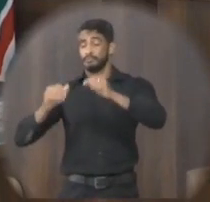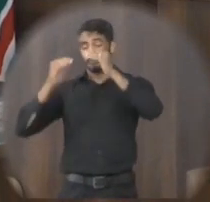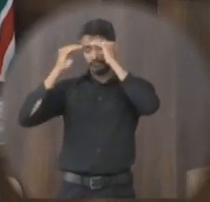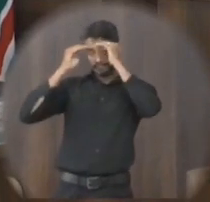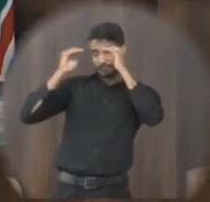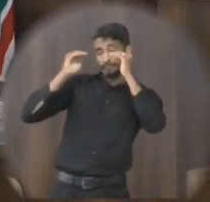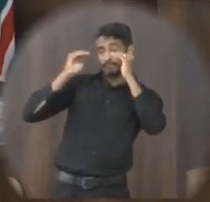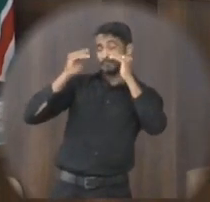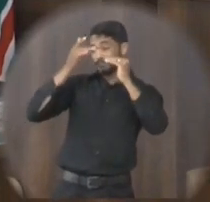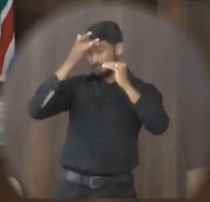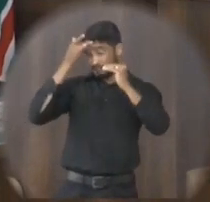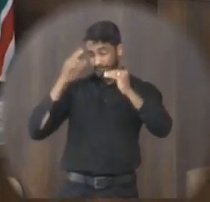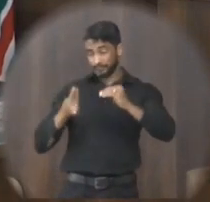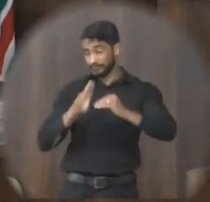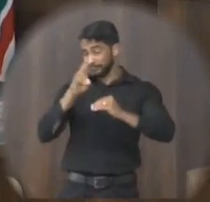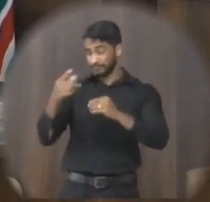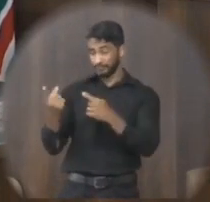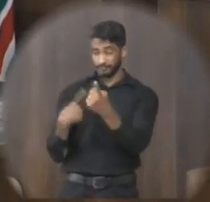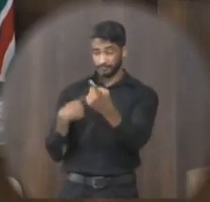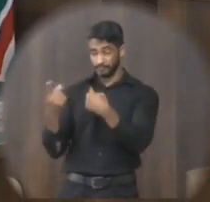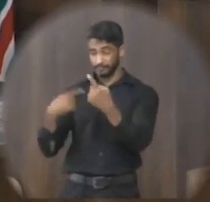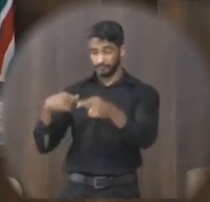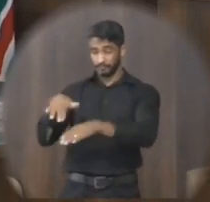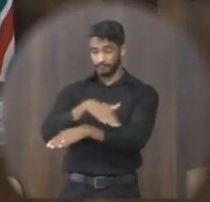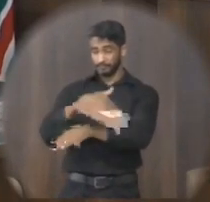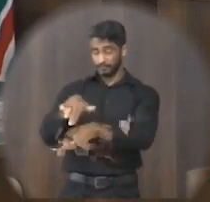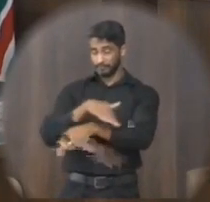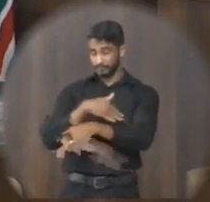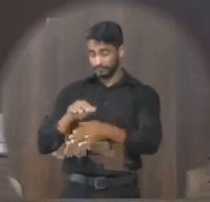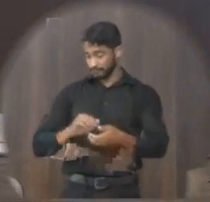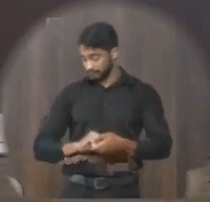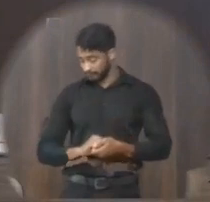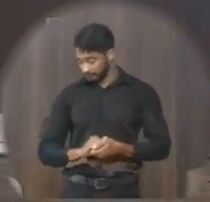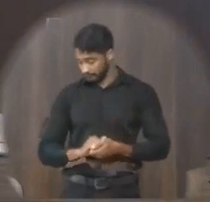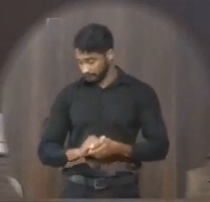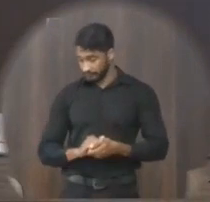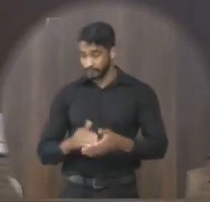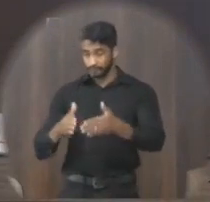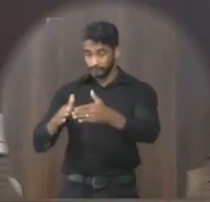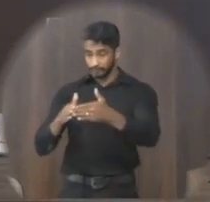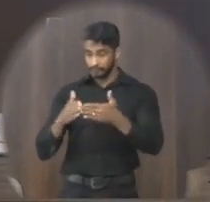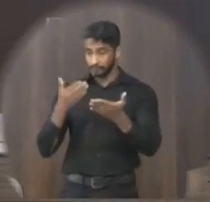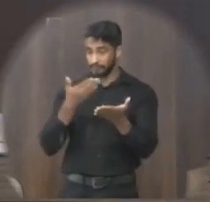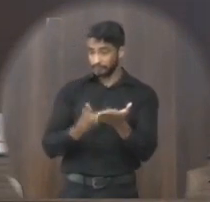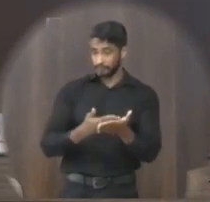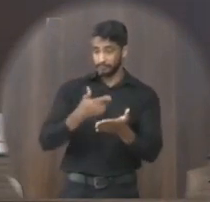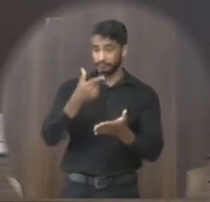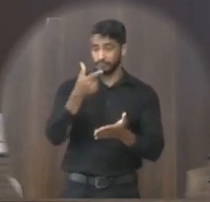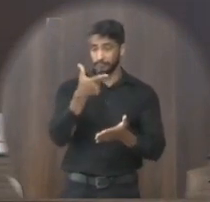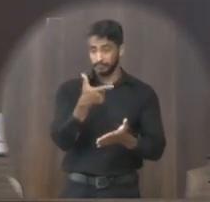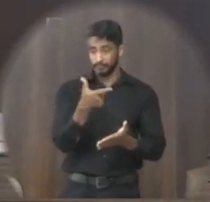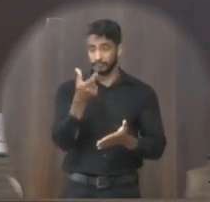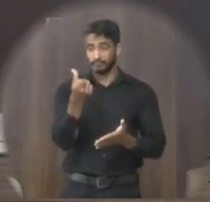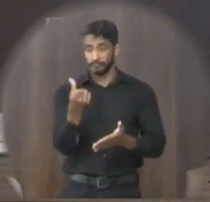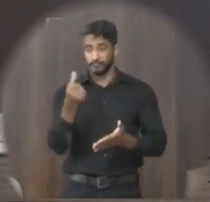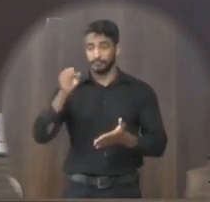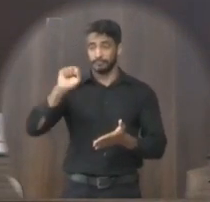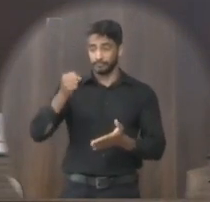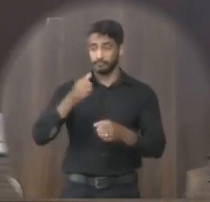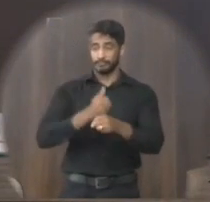usuários que trafegam constantemente nas referidas vias indicação necessidade 268 2021